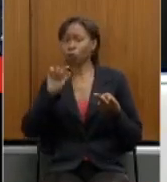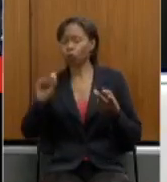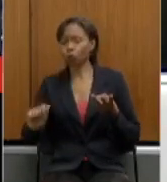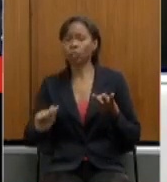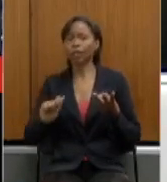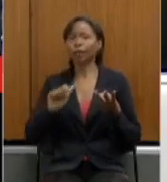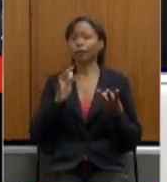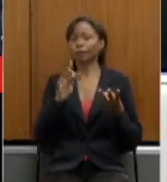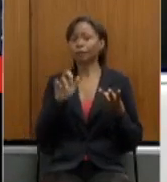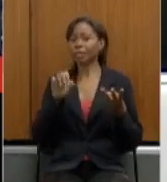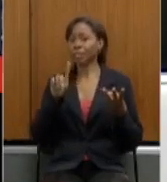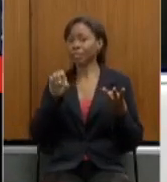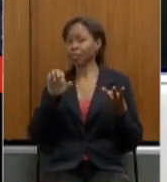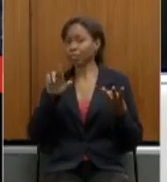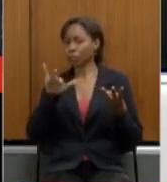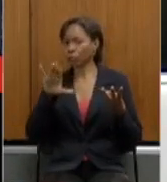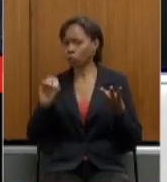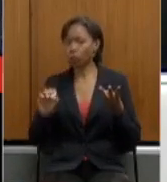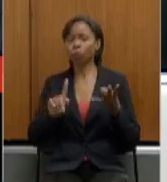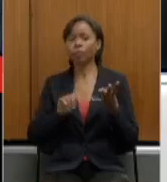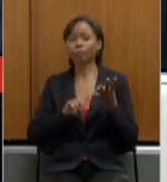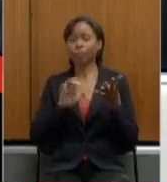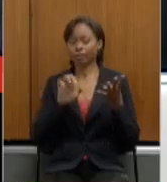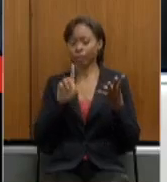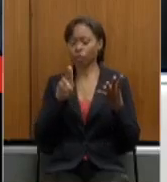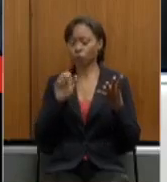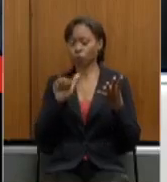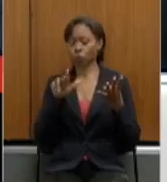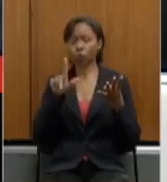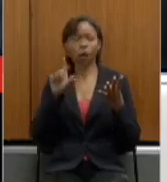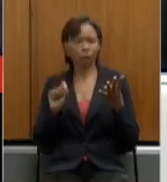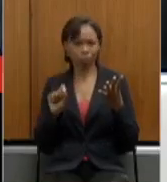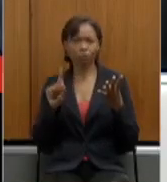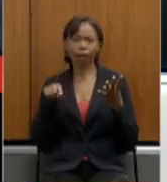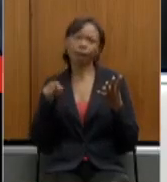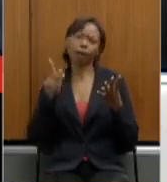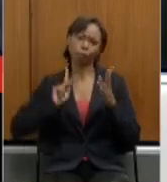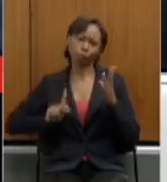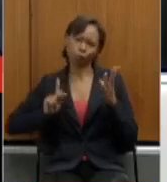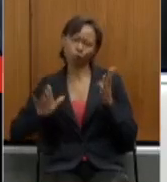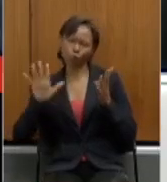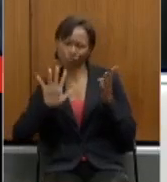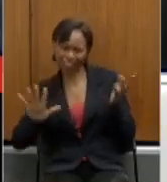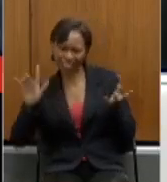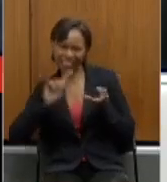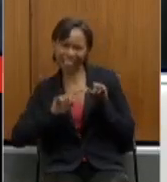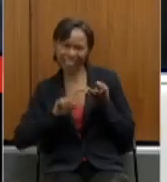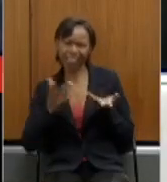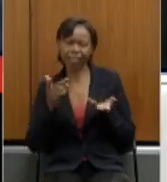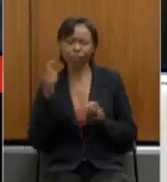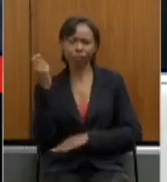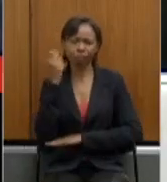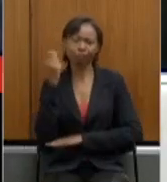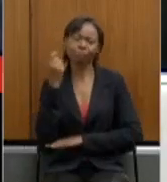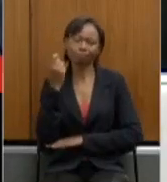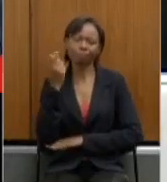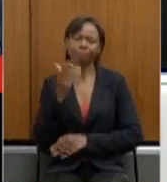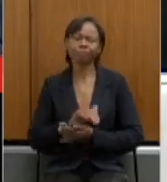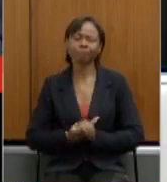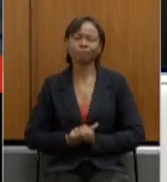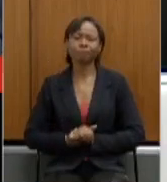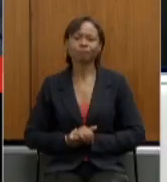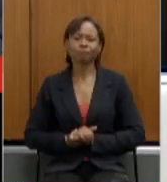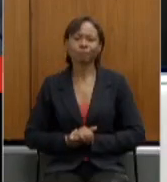Costa que é o procurador geral do Rio Grande do Sul do estado do Rio Grande do Sul